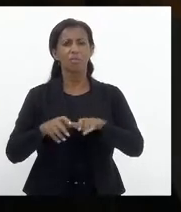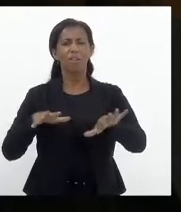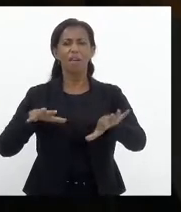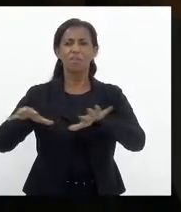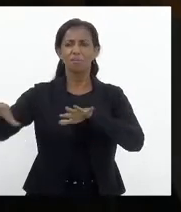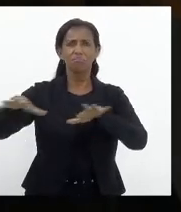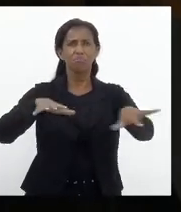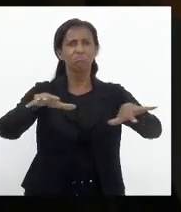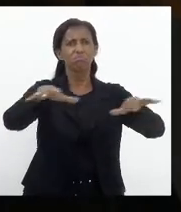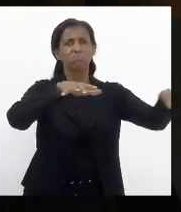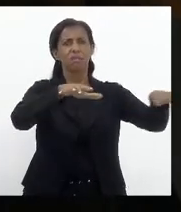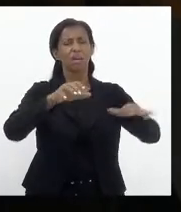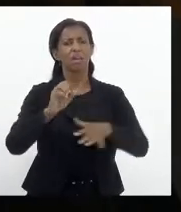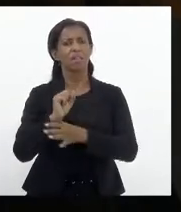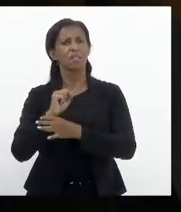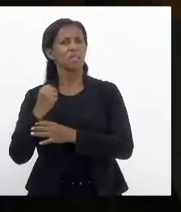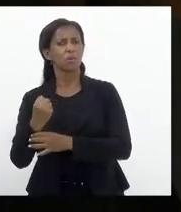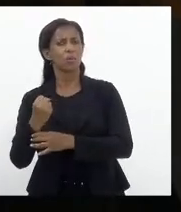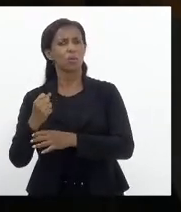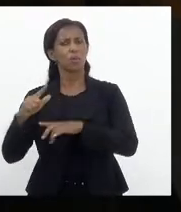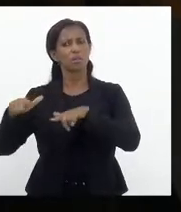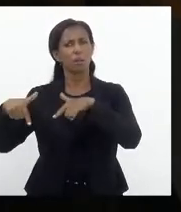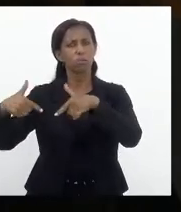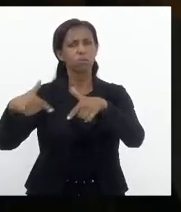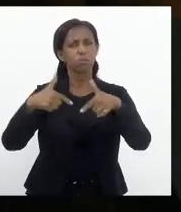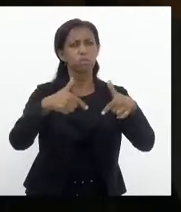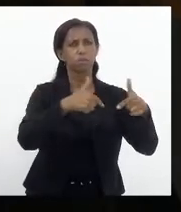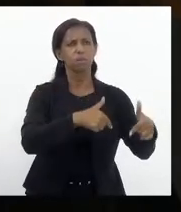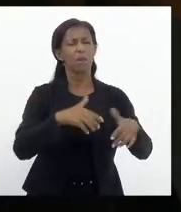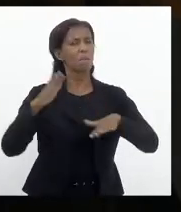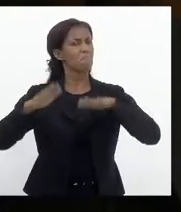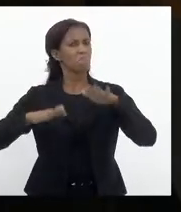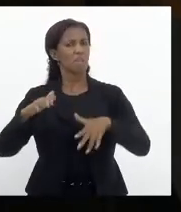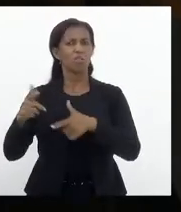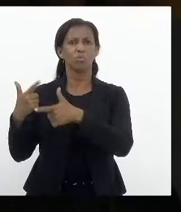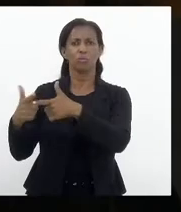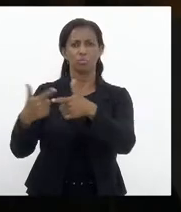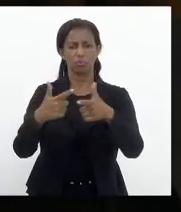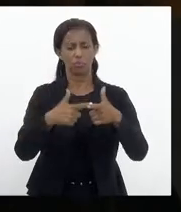segurança pública funcionar nesse Estado apesar dos pesares.